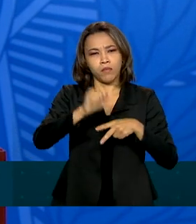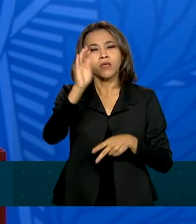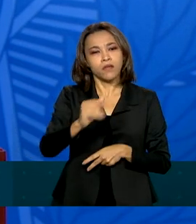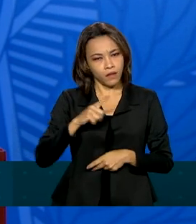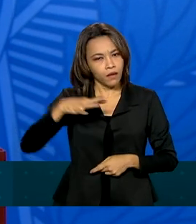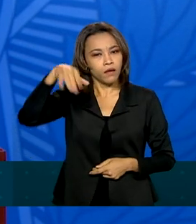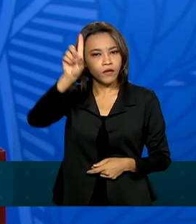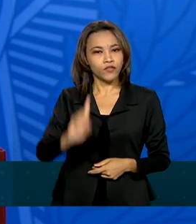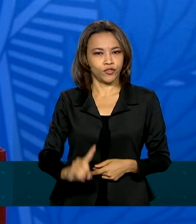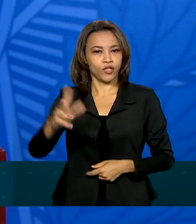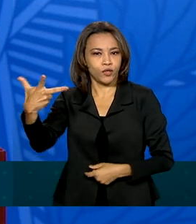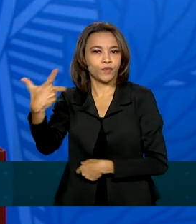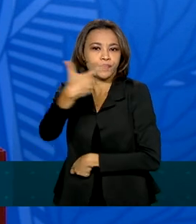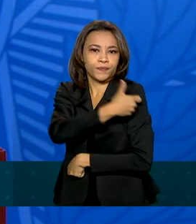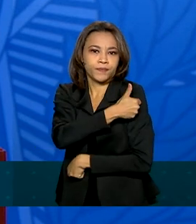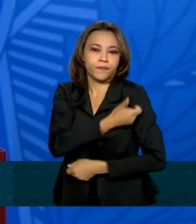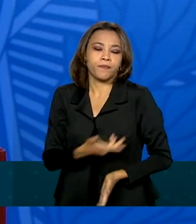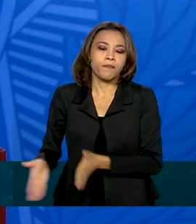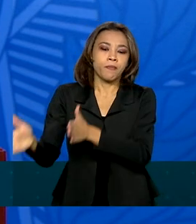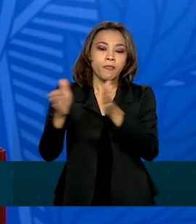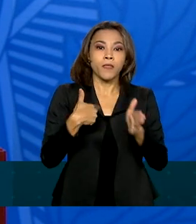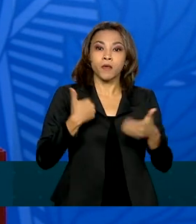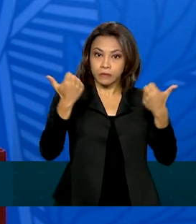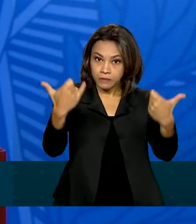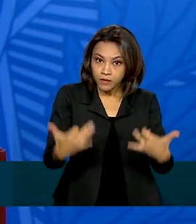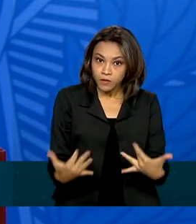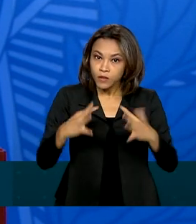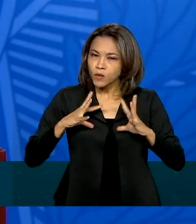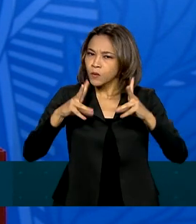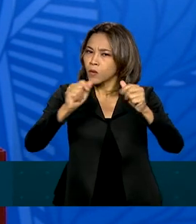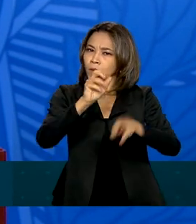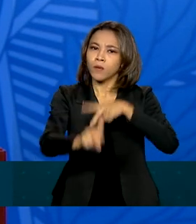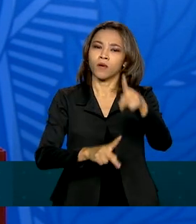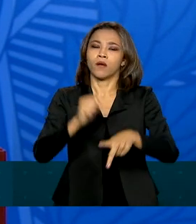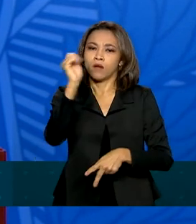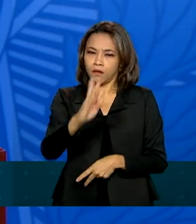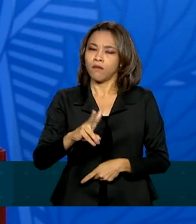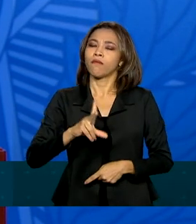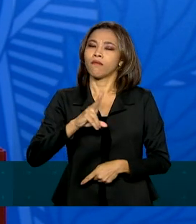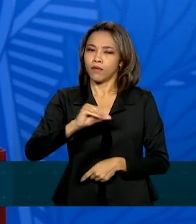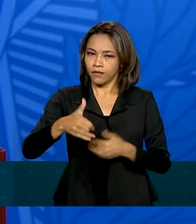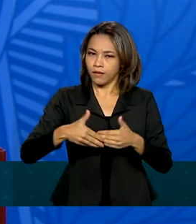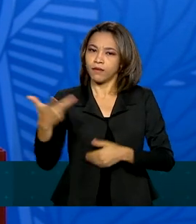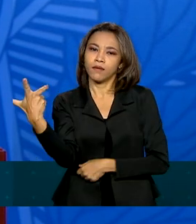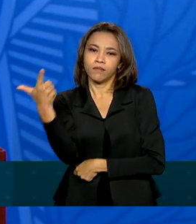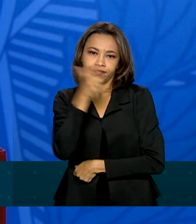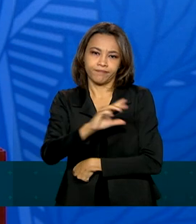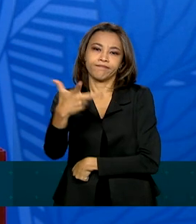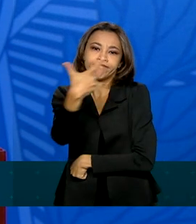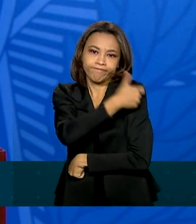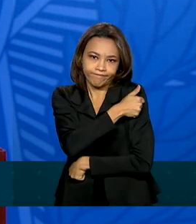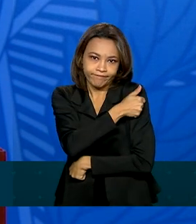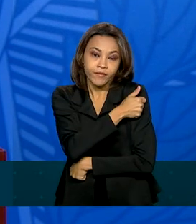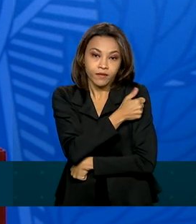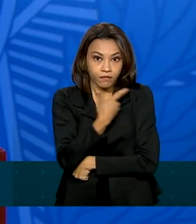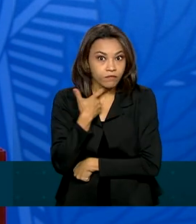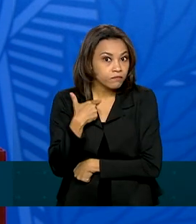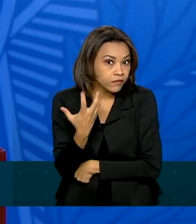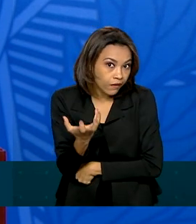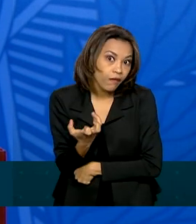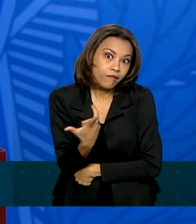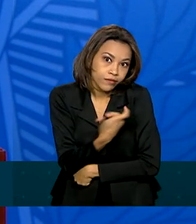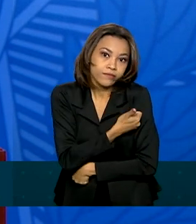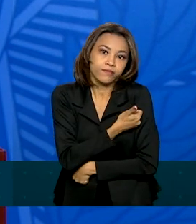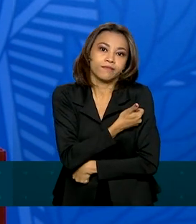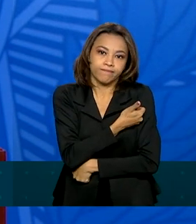à imunização. Ressalto que todos no Brasil terão acesso à vacina, todos aqueles que desejarem.